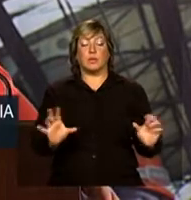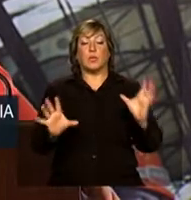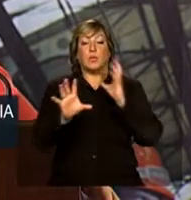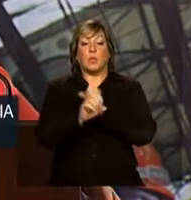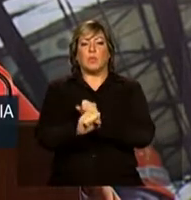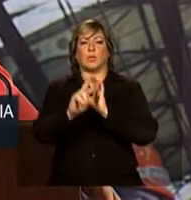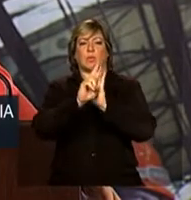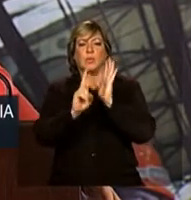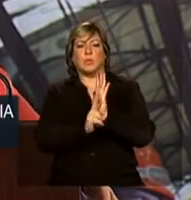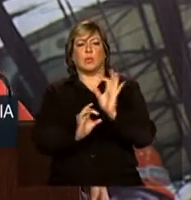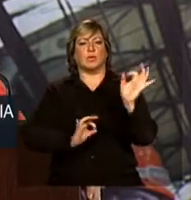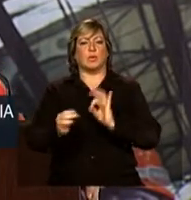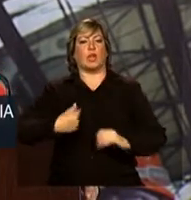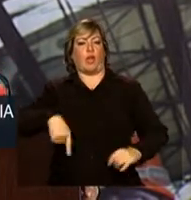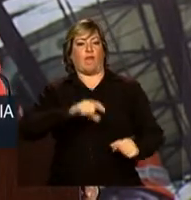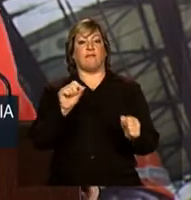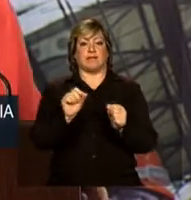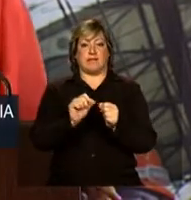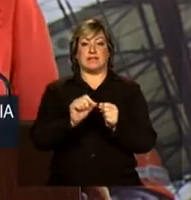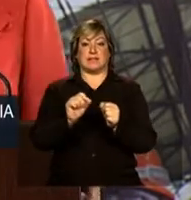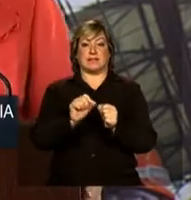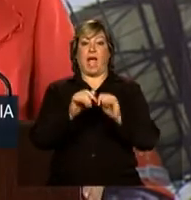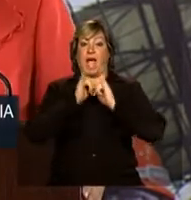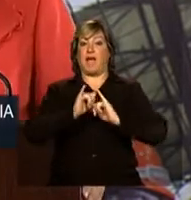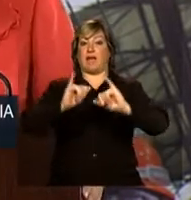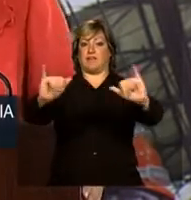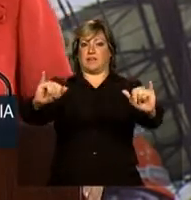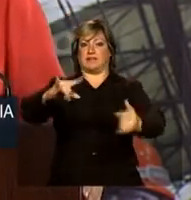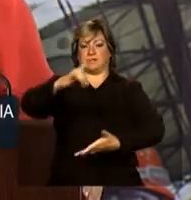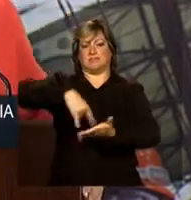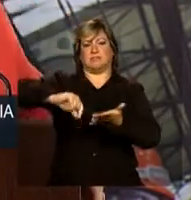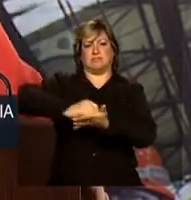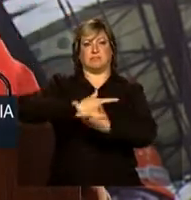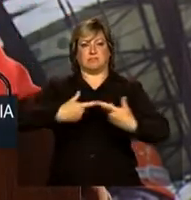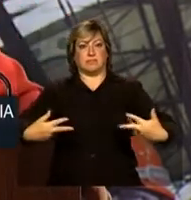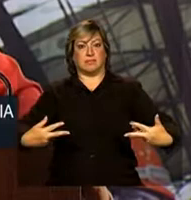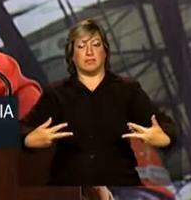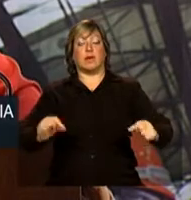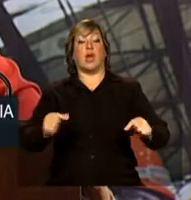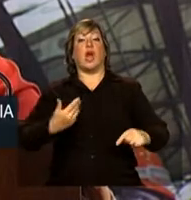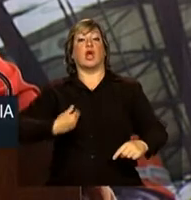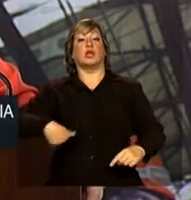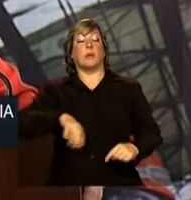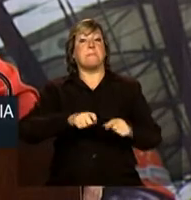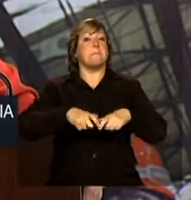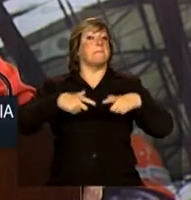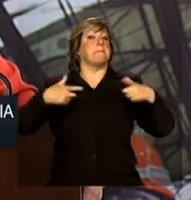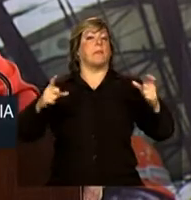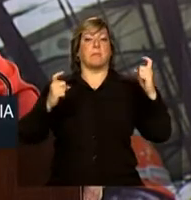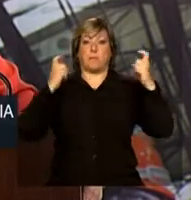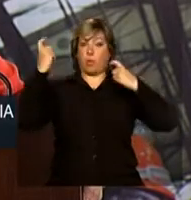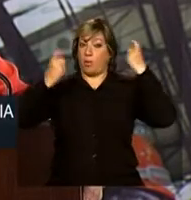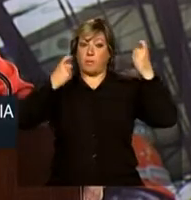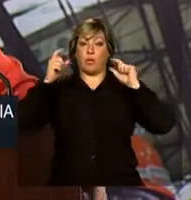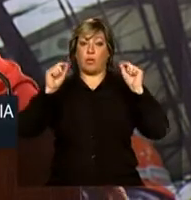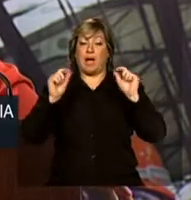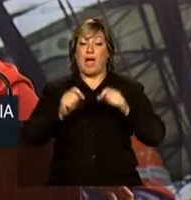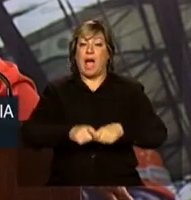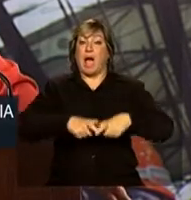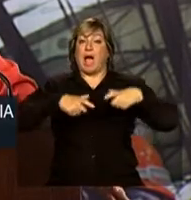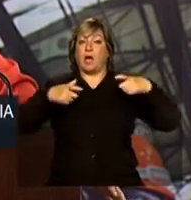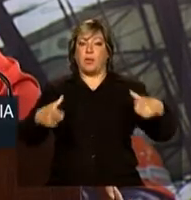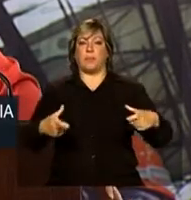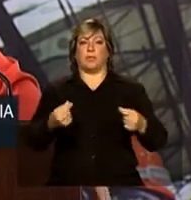medidas que nós estamos tomando e anunciando, que a nossa maior preocupação é aumentar o